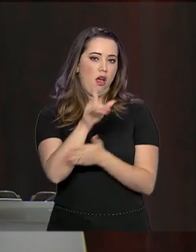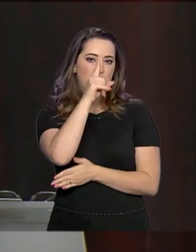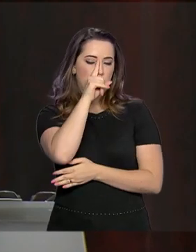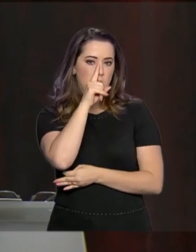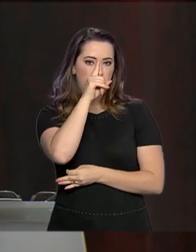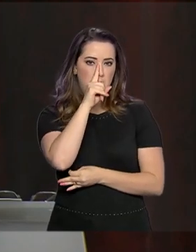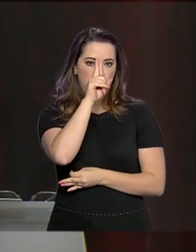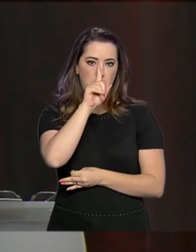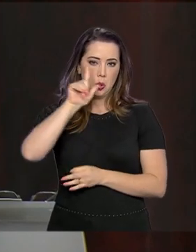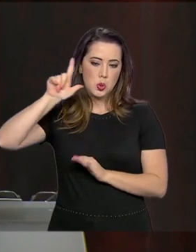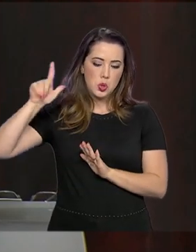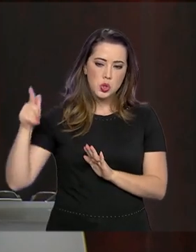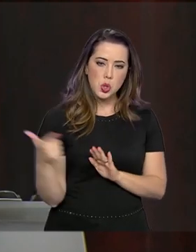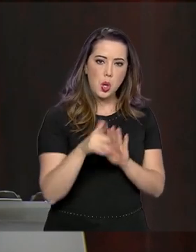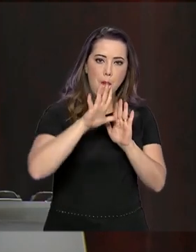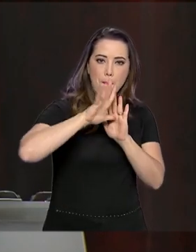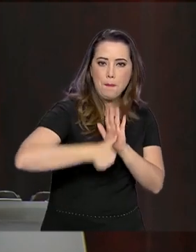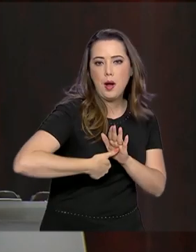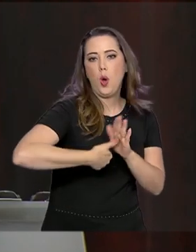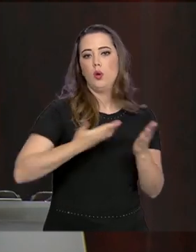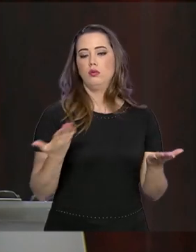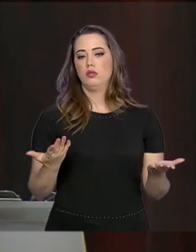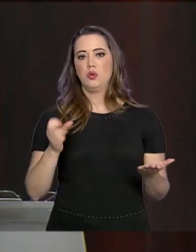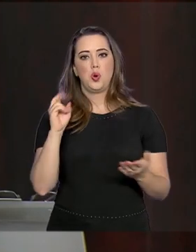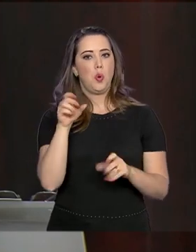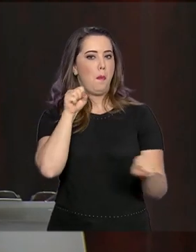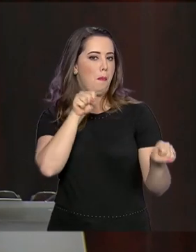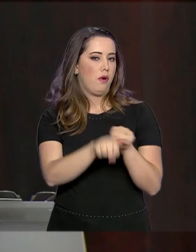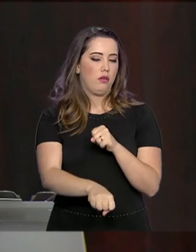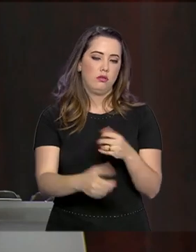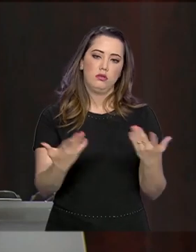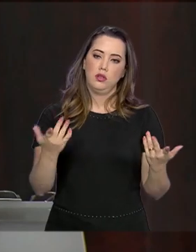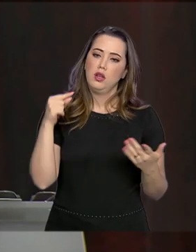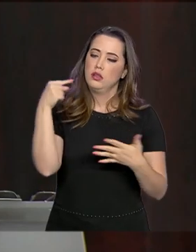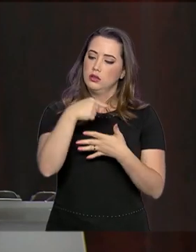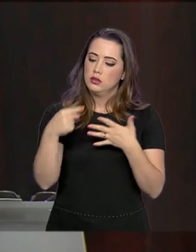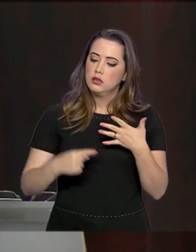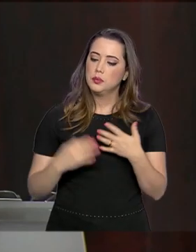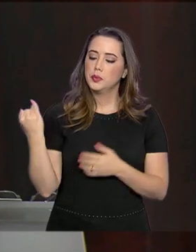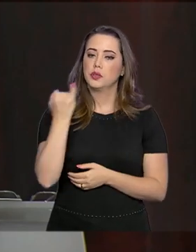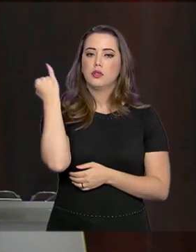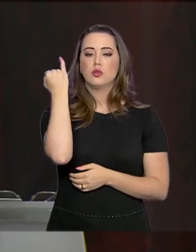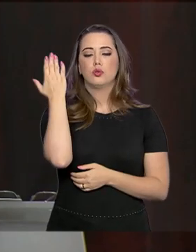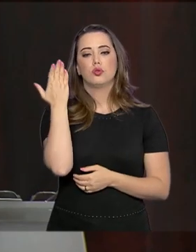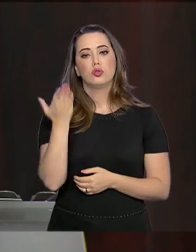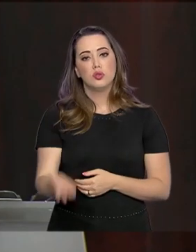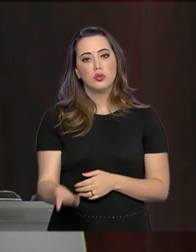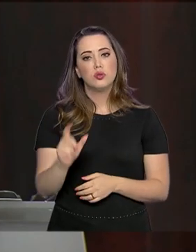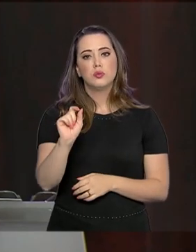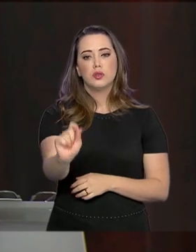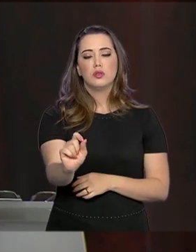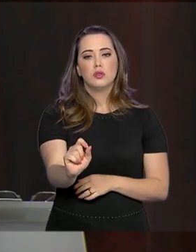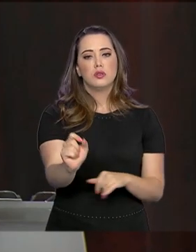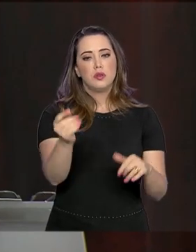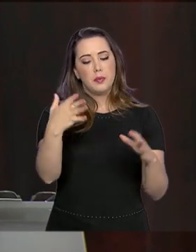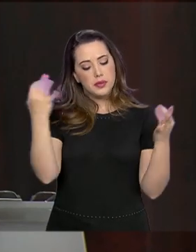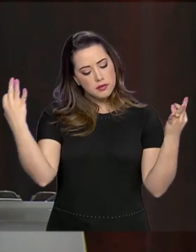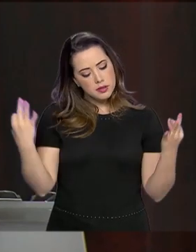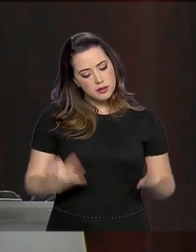serem assaltados ou mortos. Essas medidas são indispensáveis para a